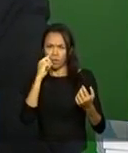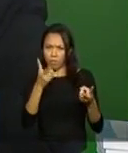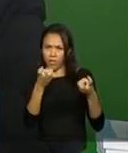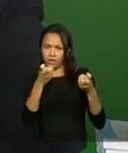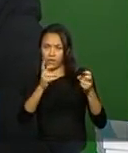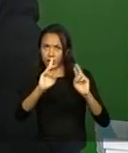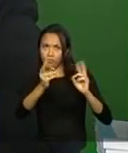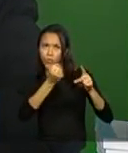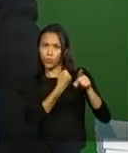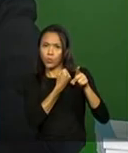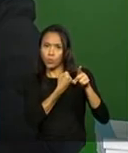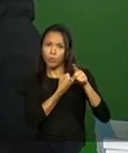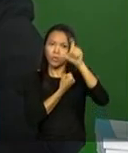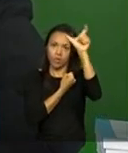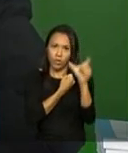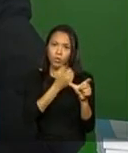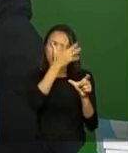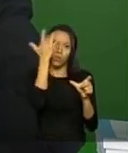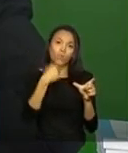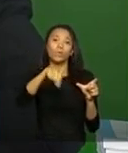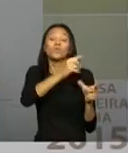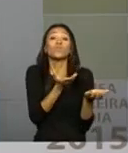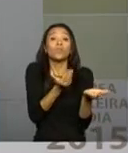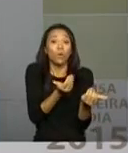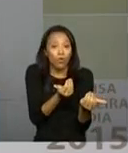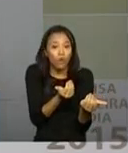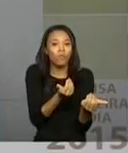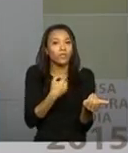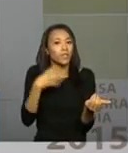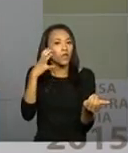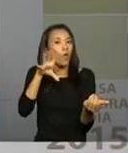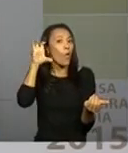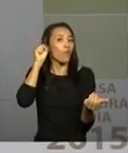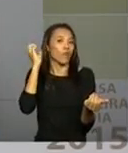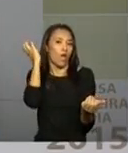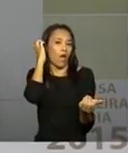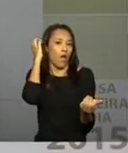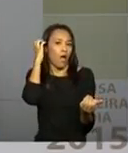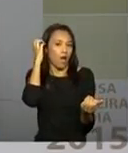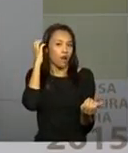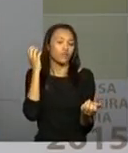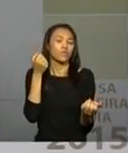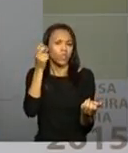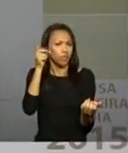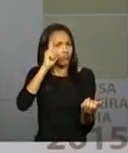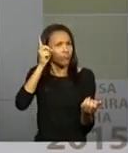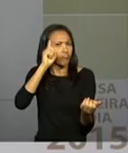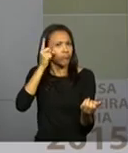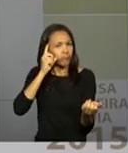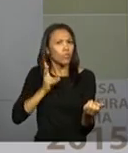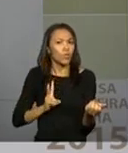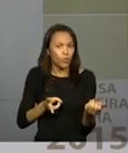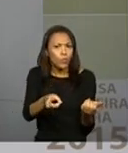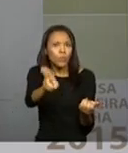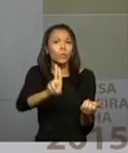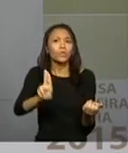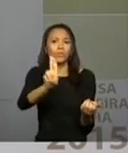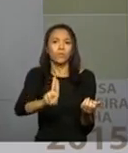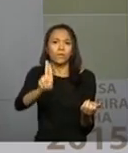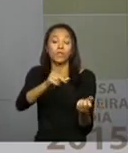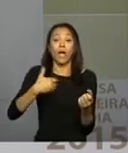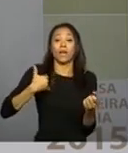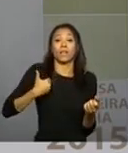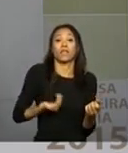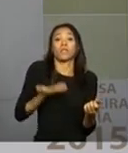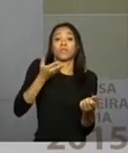entre o número de pessoas, entre jovens que ouvem rádio e que usam o rádio diariamente e as pessoas acima de